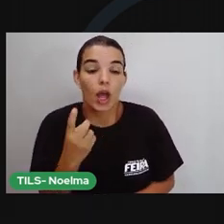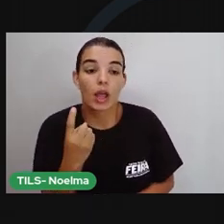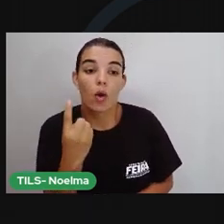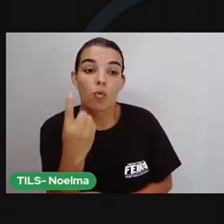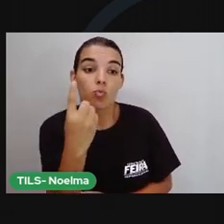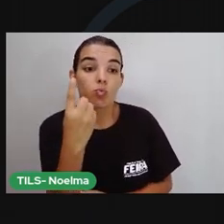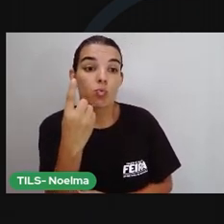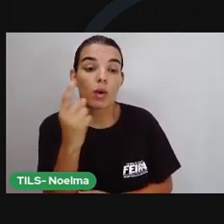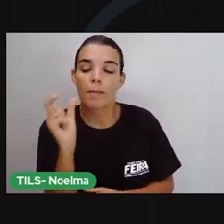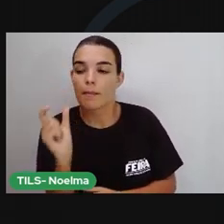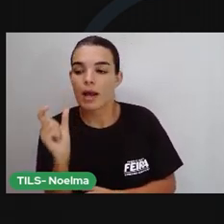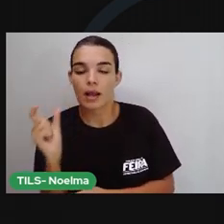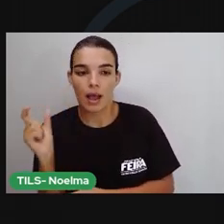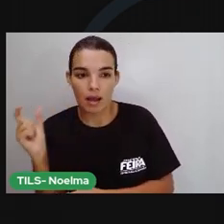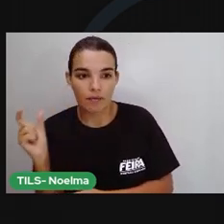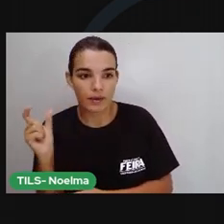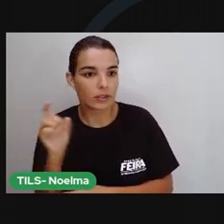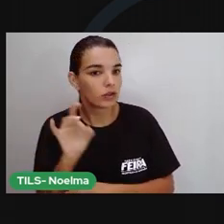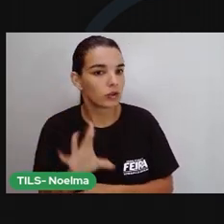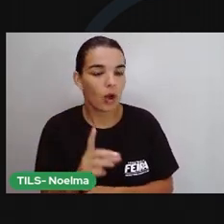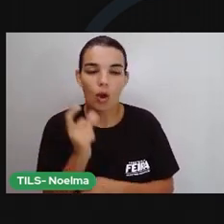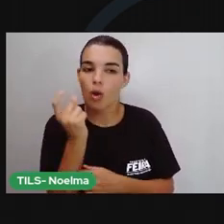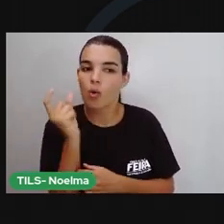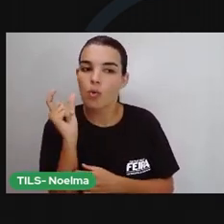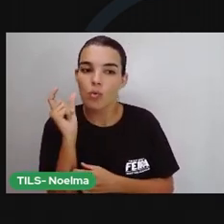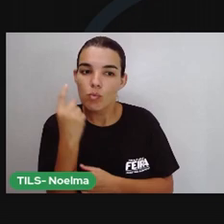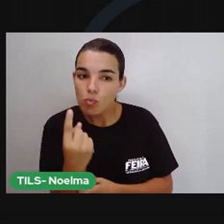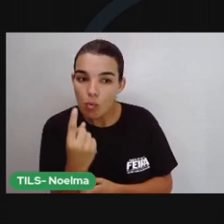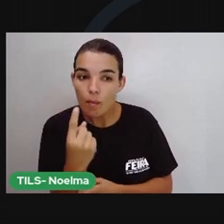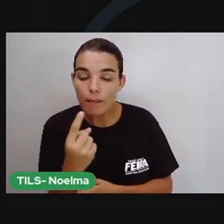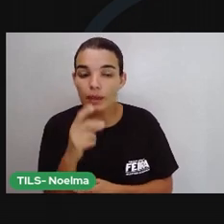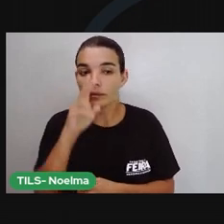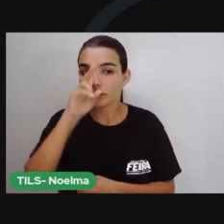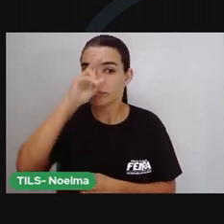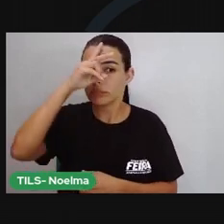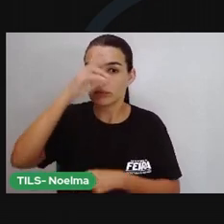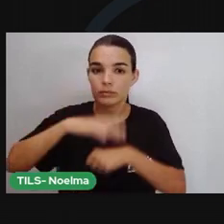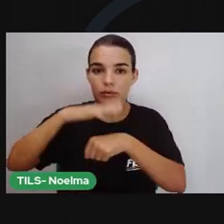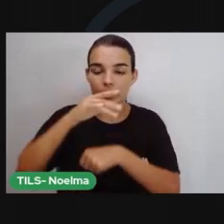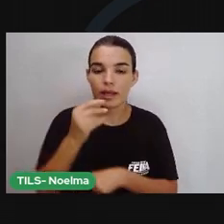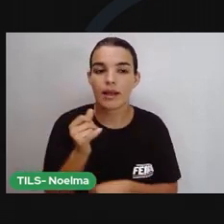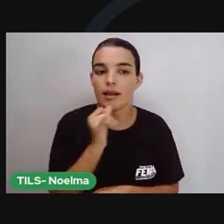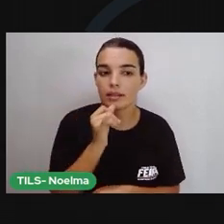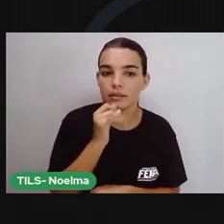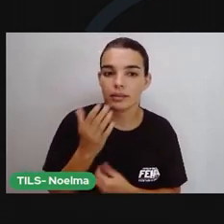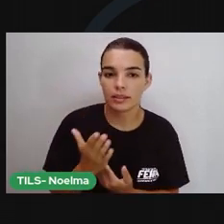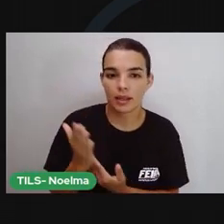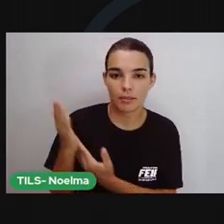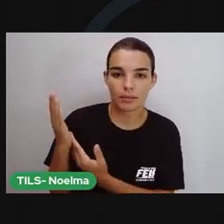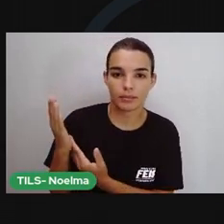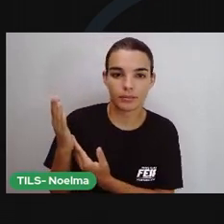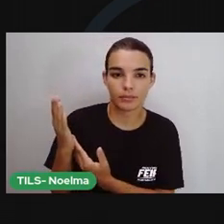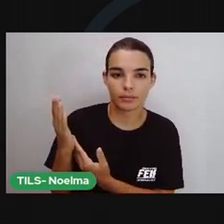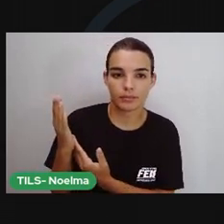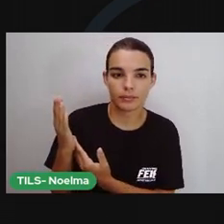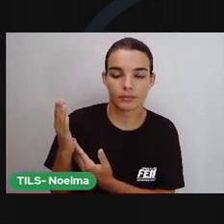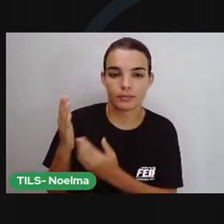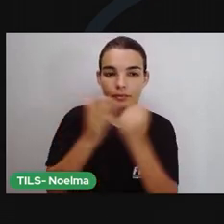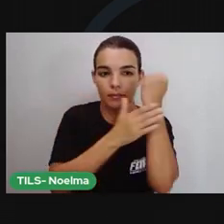sílaba tônica. Por exemplo, na palavra abacaxi. A sílaba tônica é o XI.